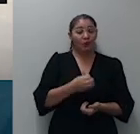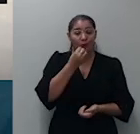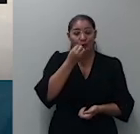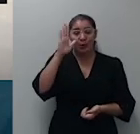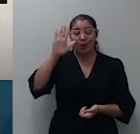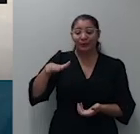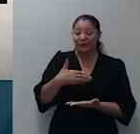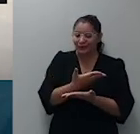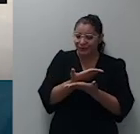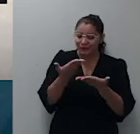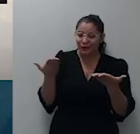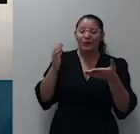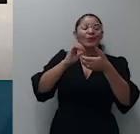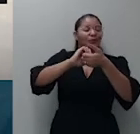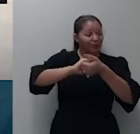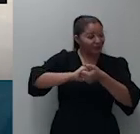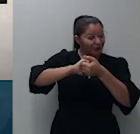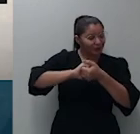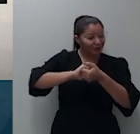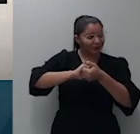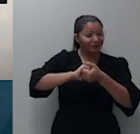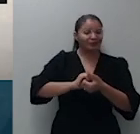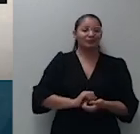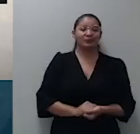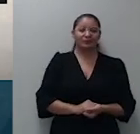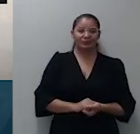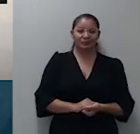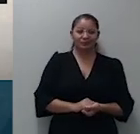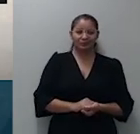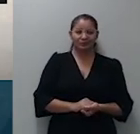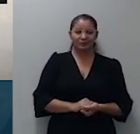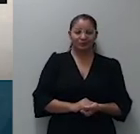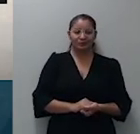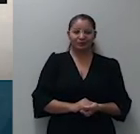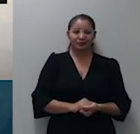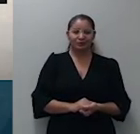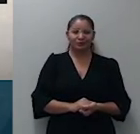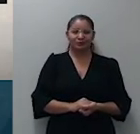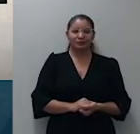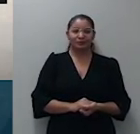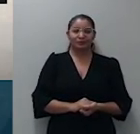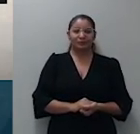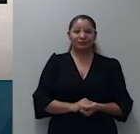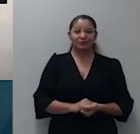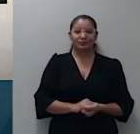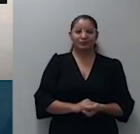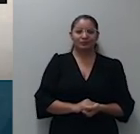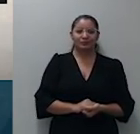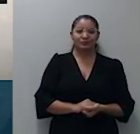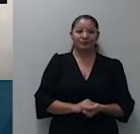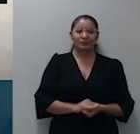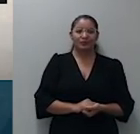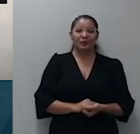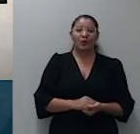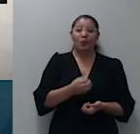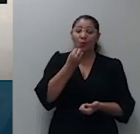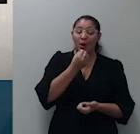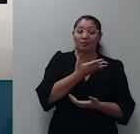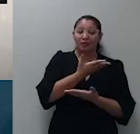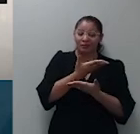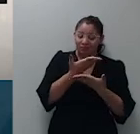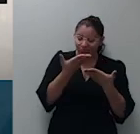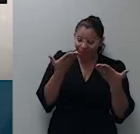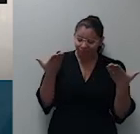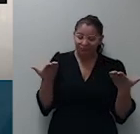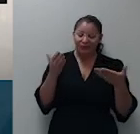-geral da República, doutor Carlos Pessoalins, senhoras e senhores advogadas e advogados, servidoras